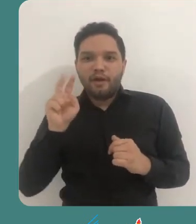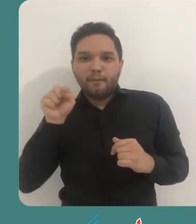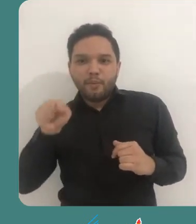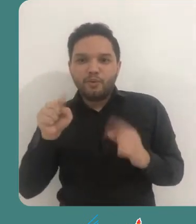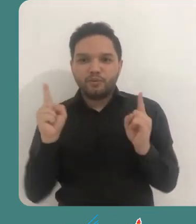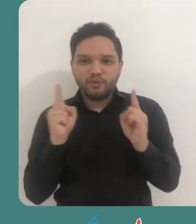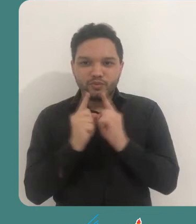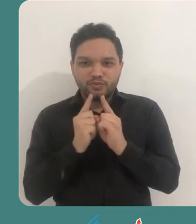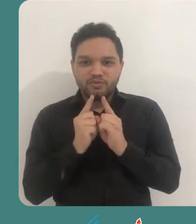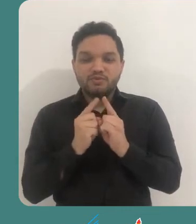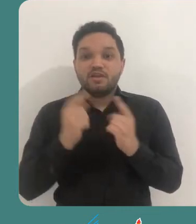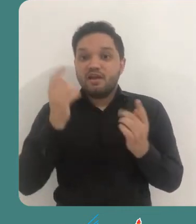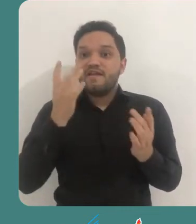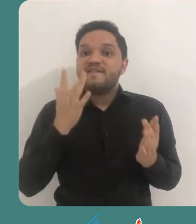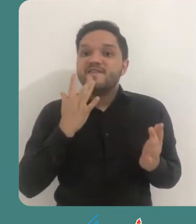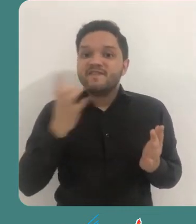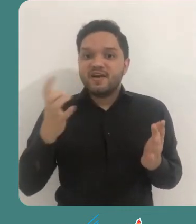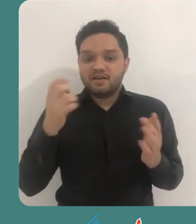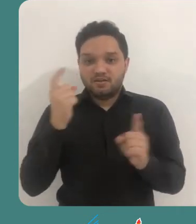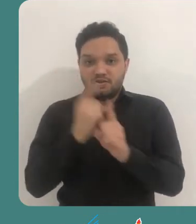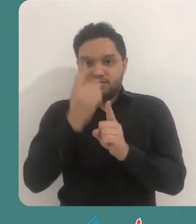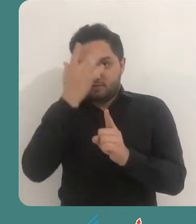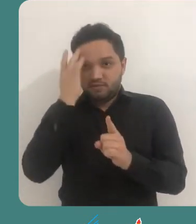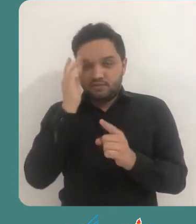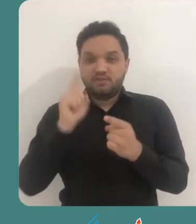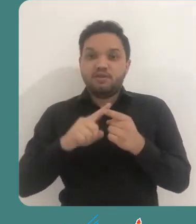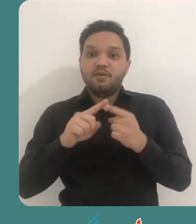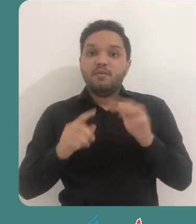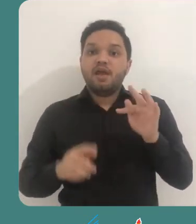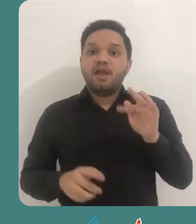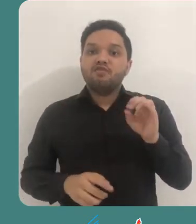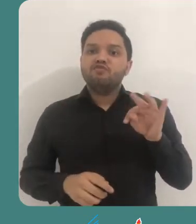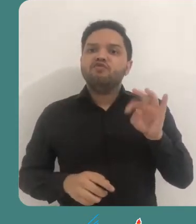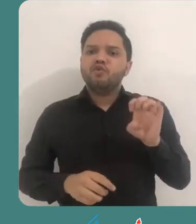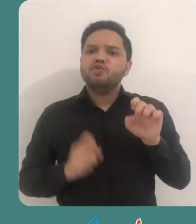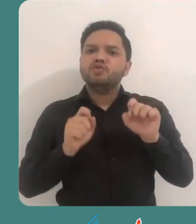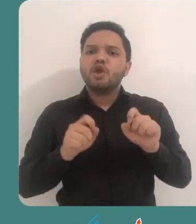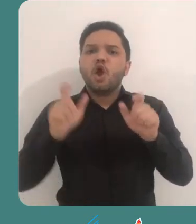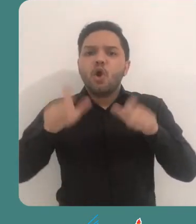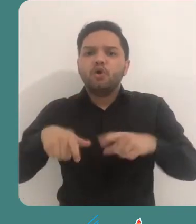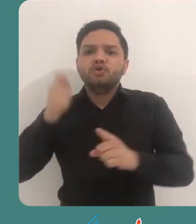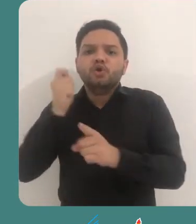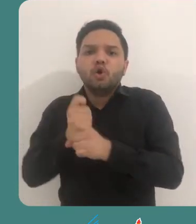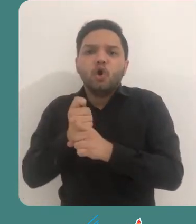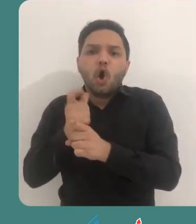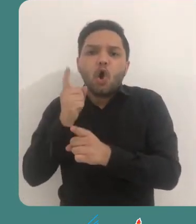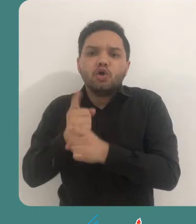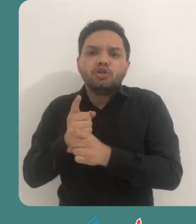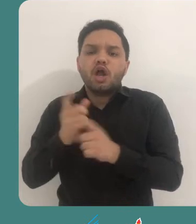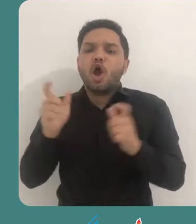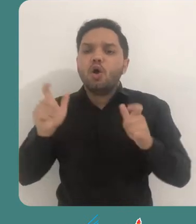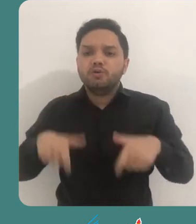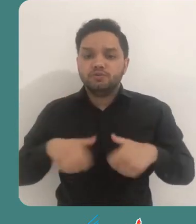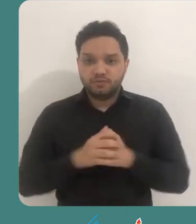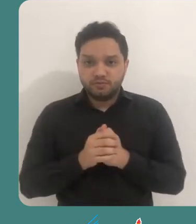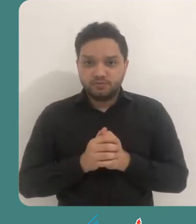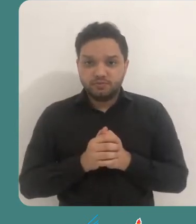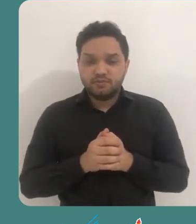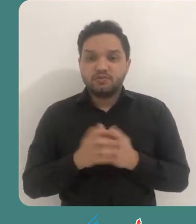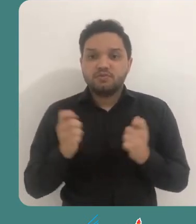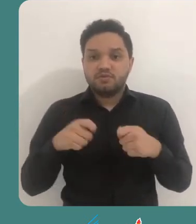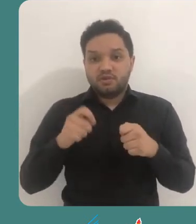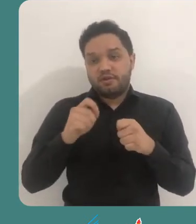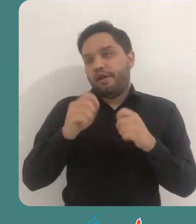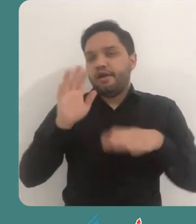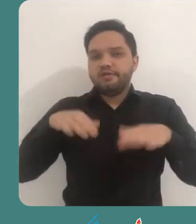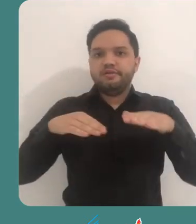abreviações, facilitando a identificação e a atribuição. Fonte da obra, ou onde ela pode ser encontrada,